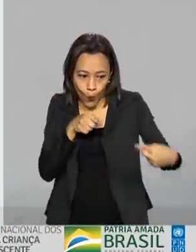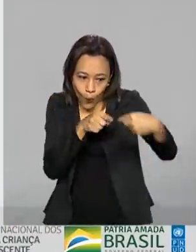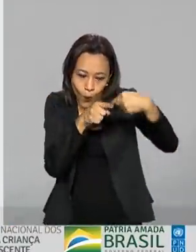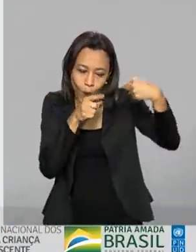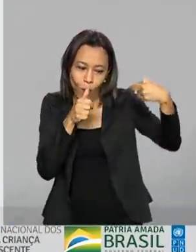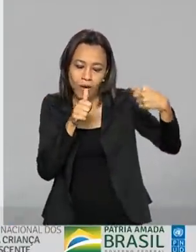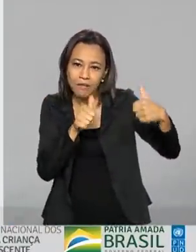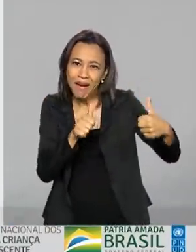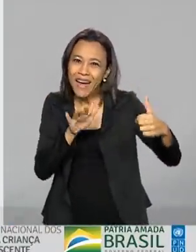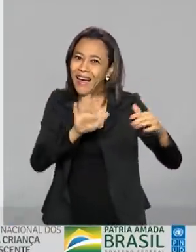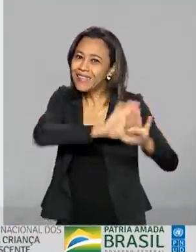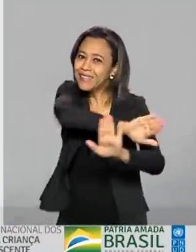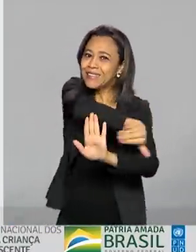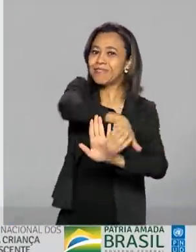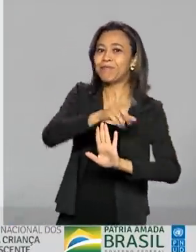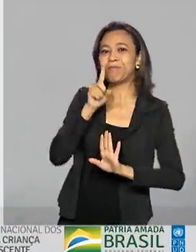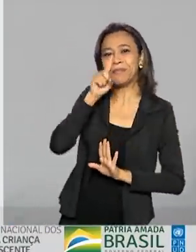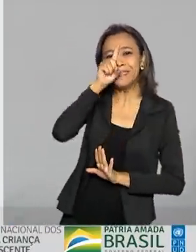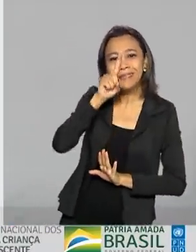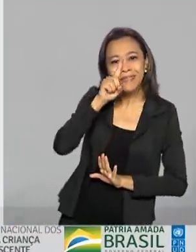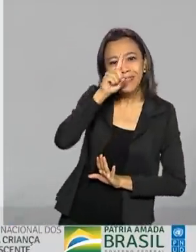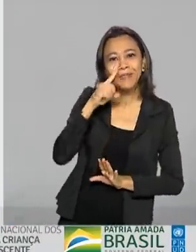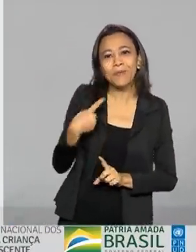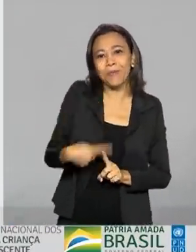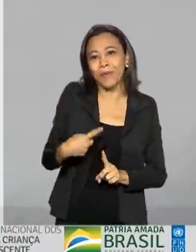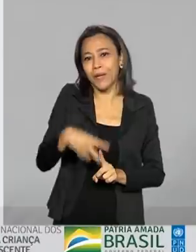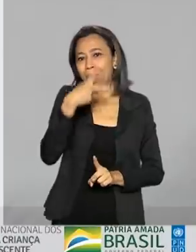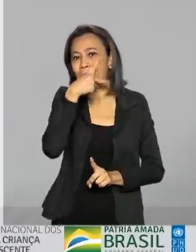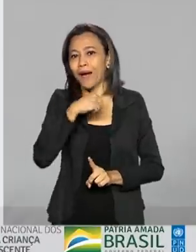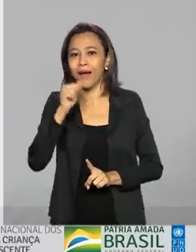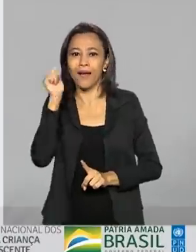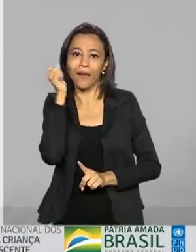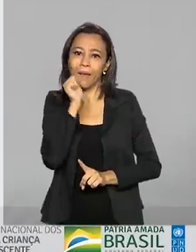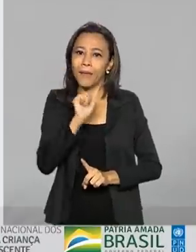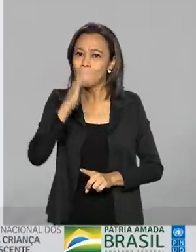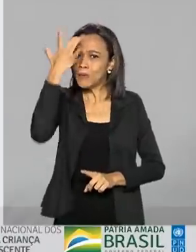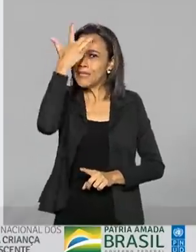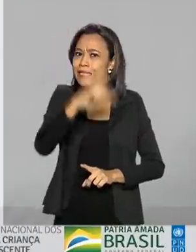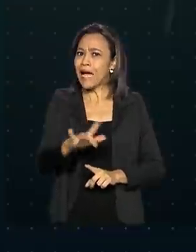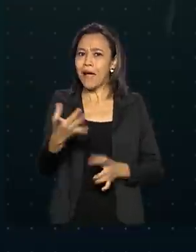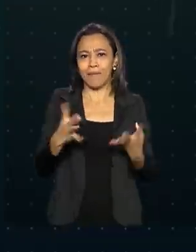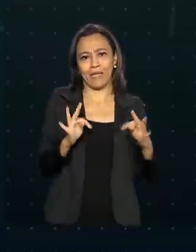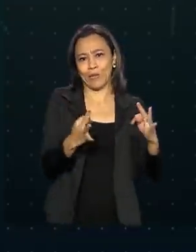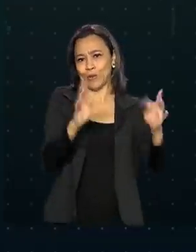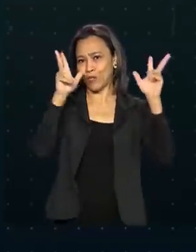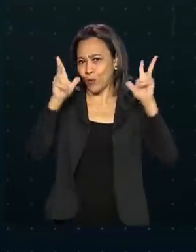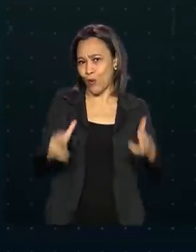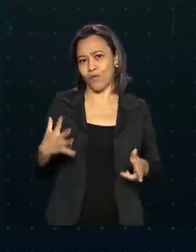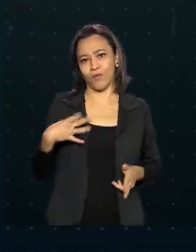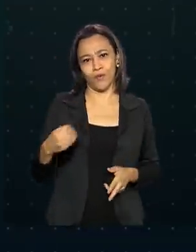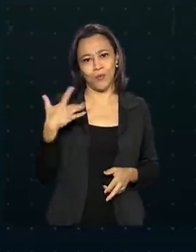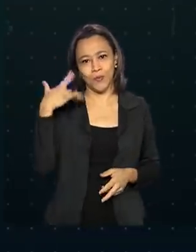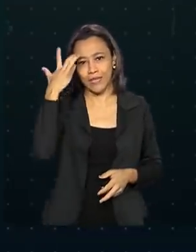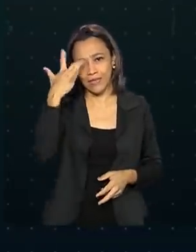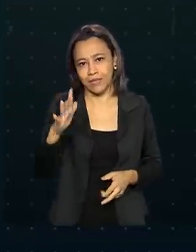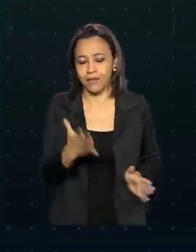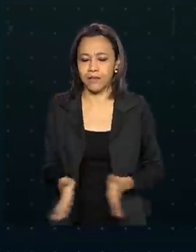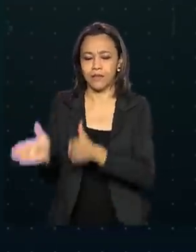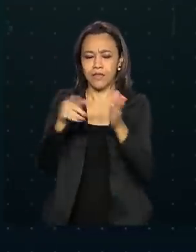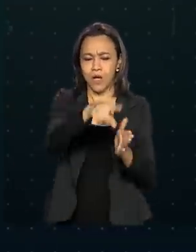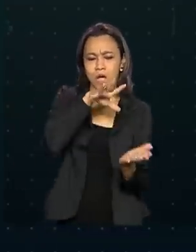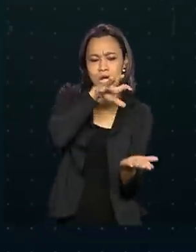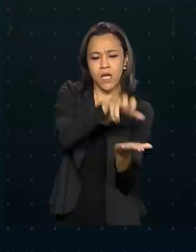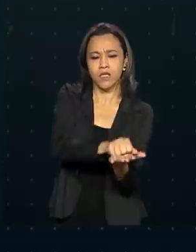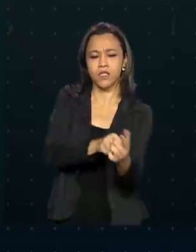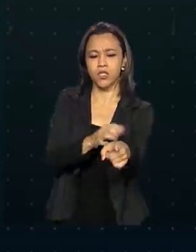em risco, em especial porque os seus pais não dominam a tecnologia da mesma maneira. O Disque 100 registrou 18 mil